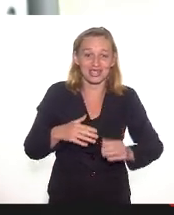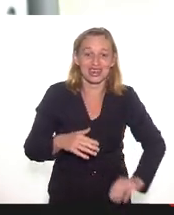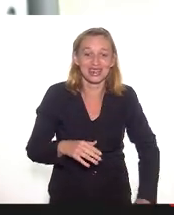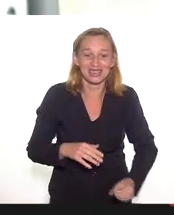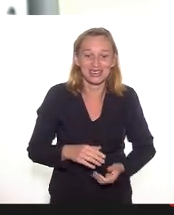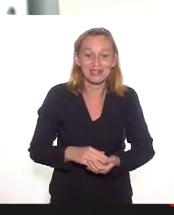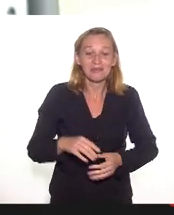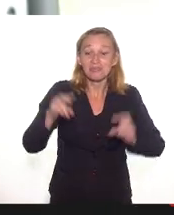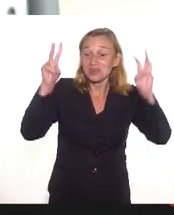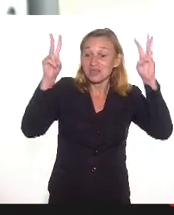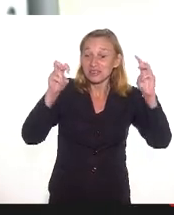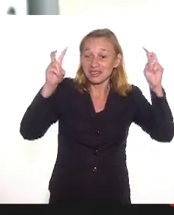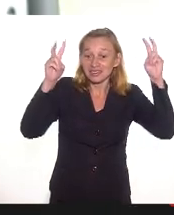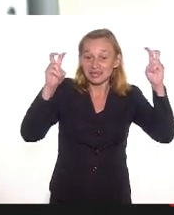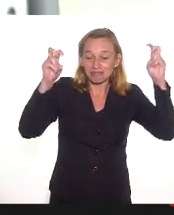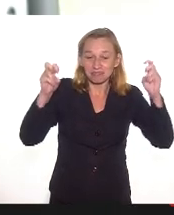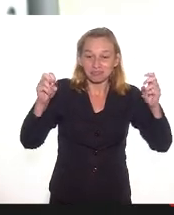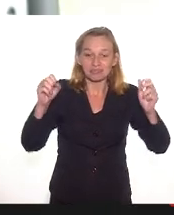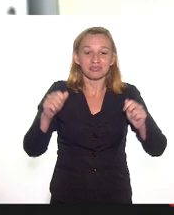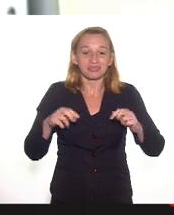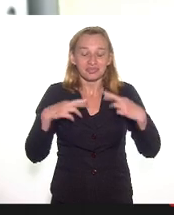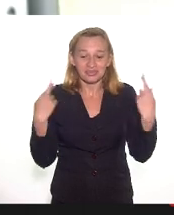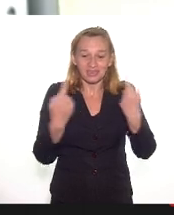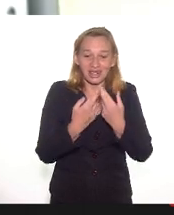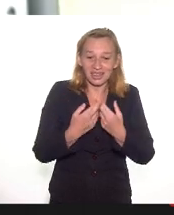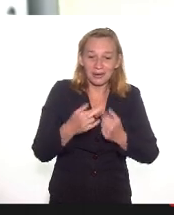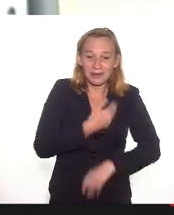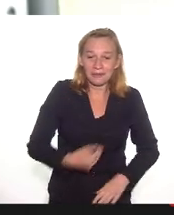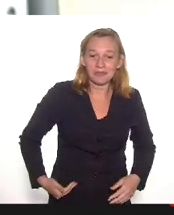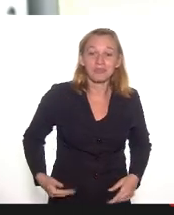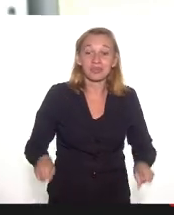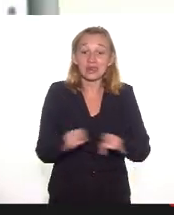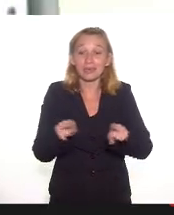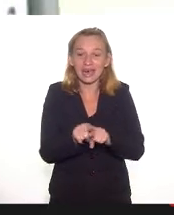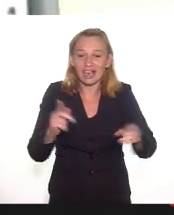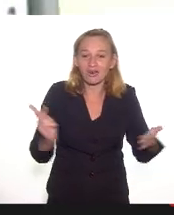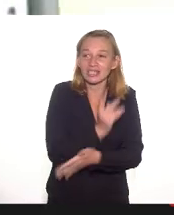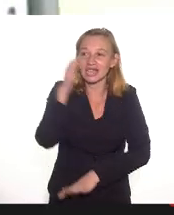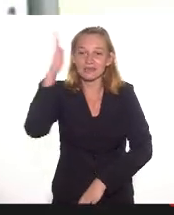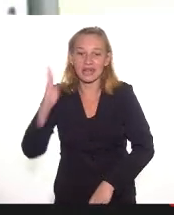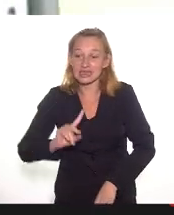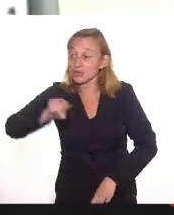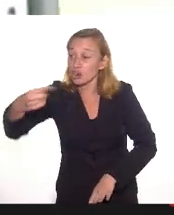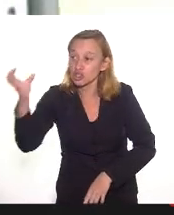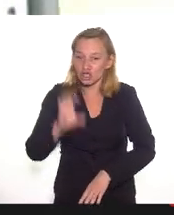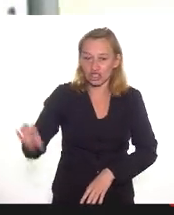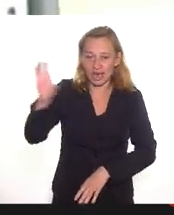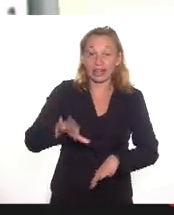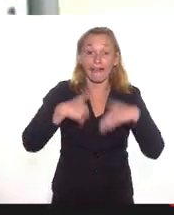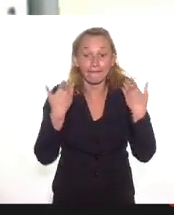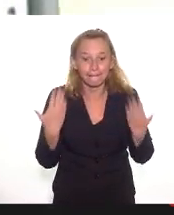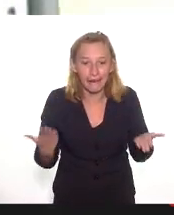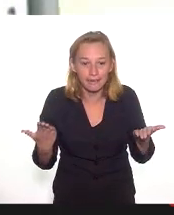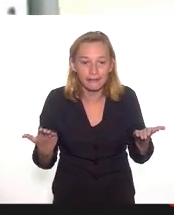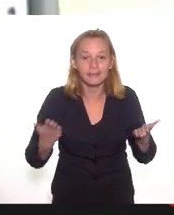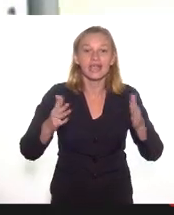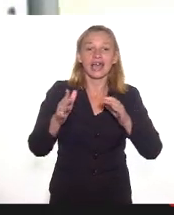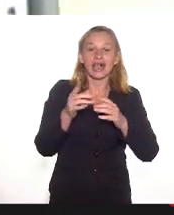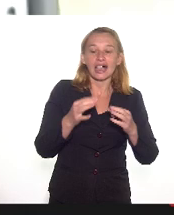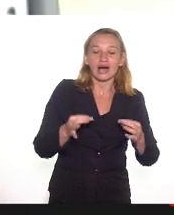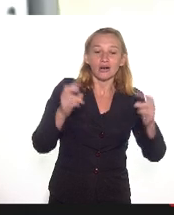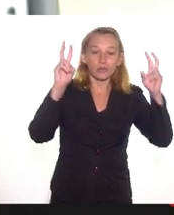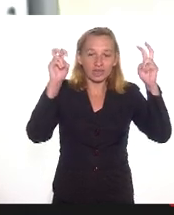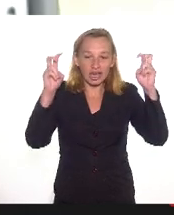mesmo o tema dessa audiência pública. mas isso também ocorre no Brasil e em vários outros estados. Então, a temática da